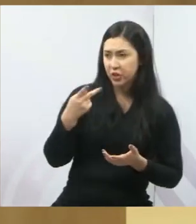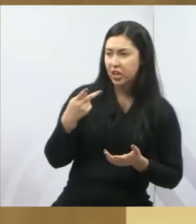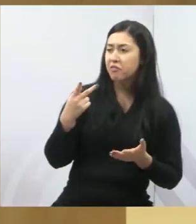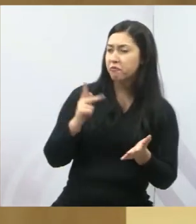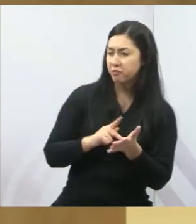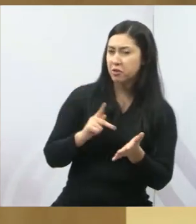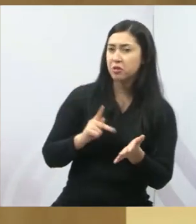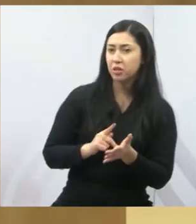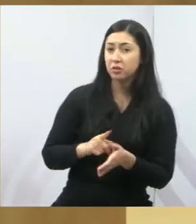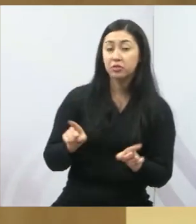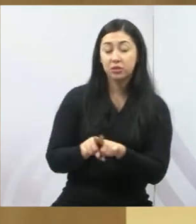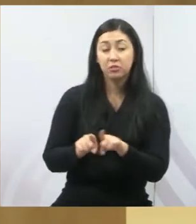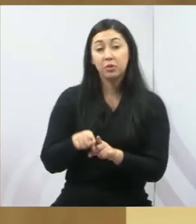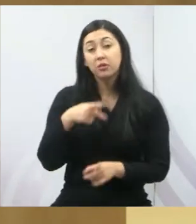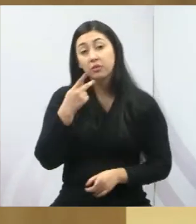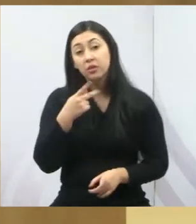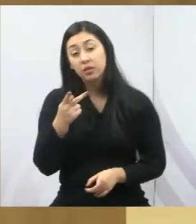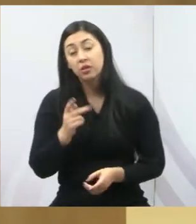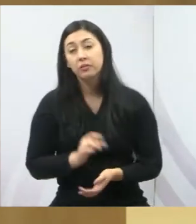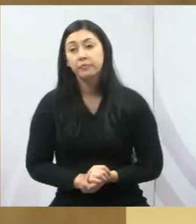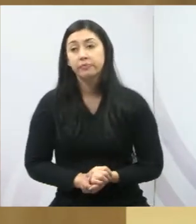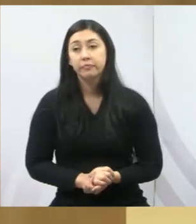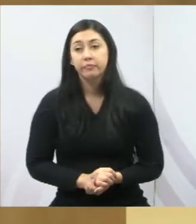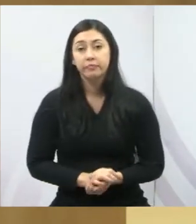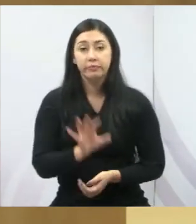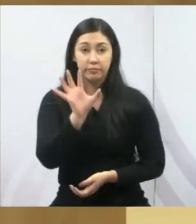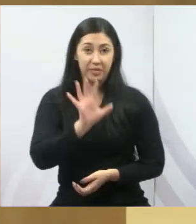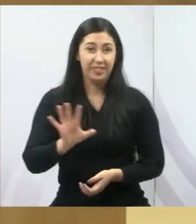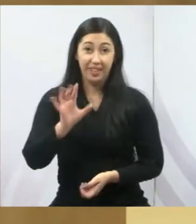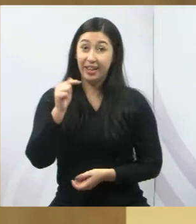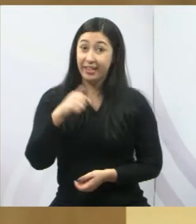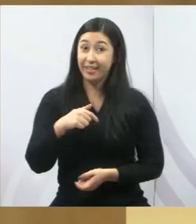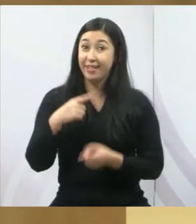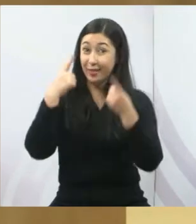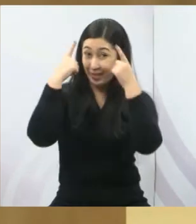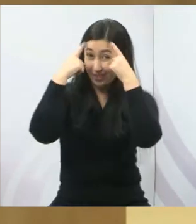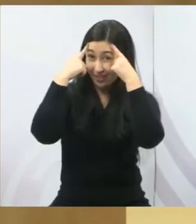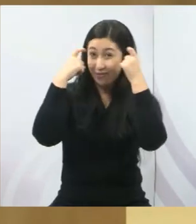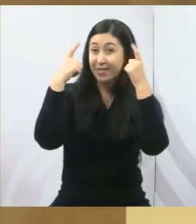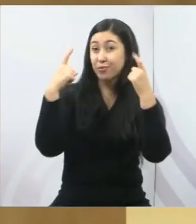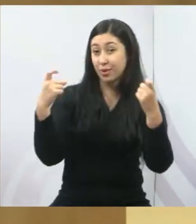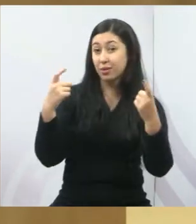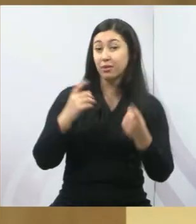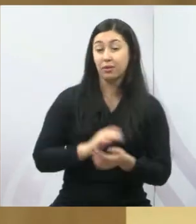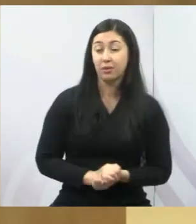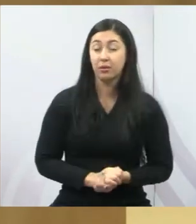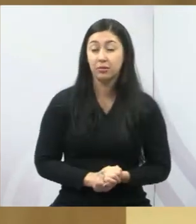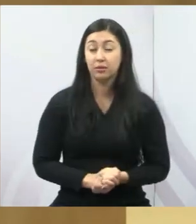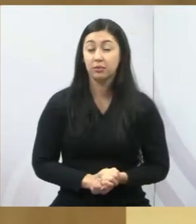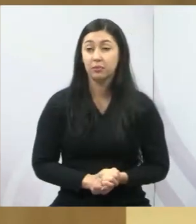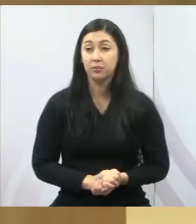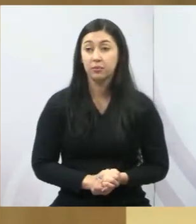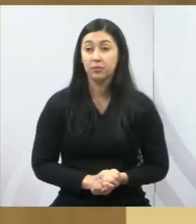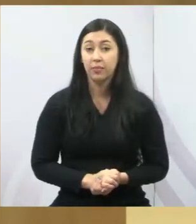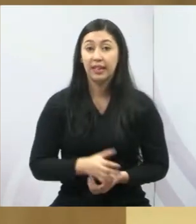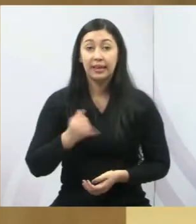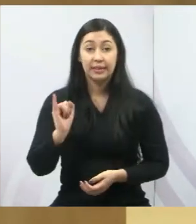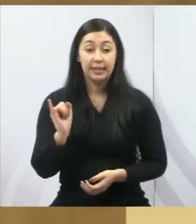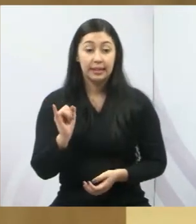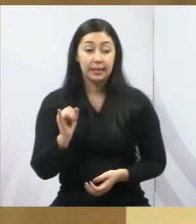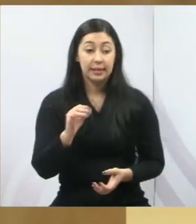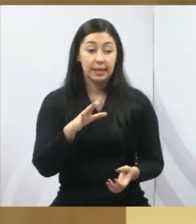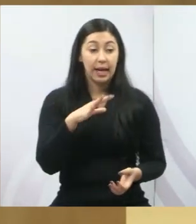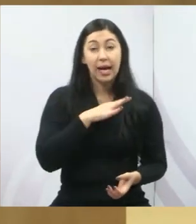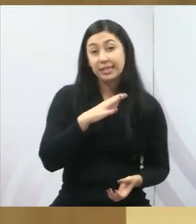e dizer que a nossa região, ela é uma das mais violentas do Estado de São Paulo. Enquanto os municípios não investirem